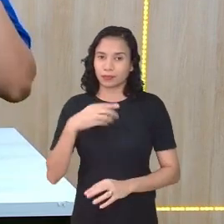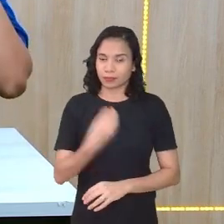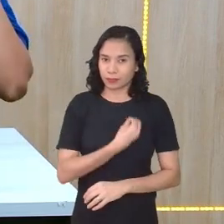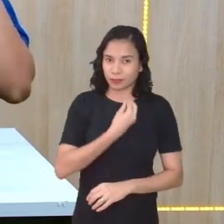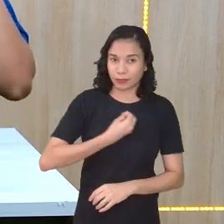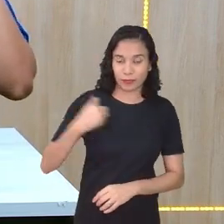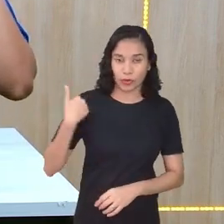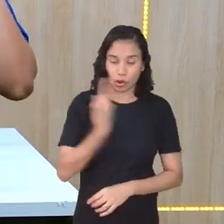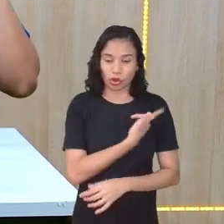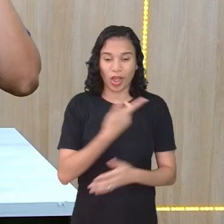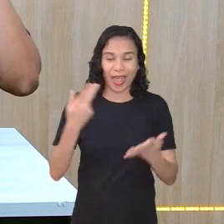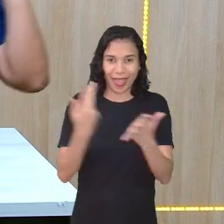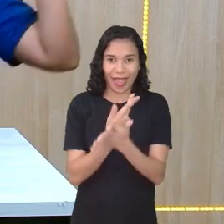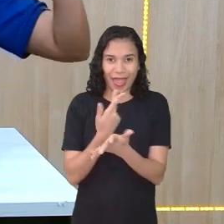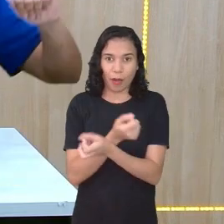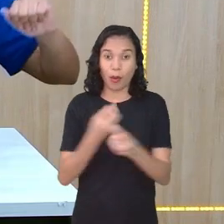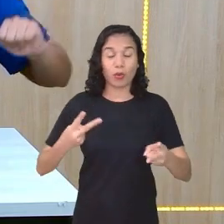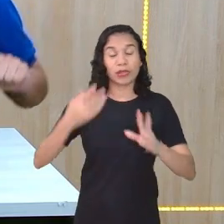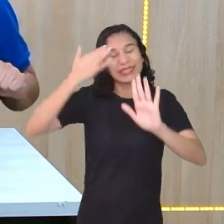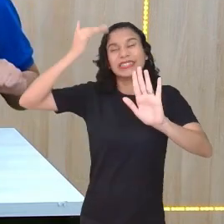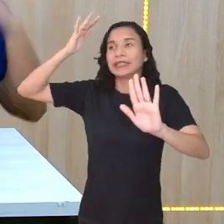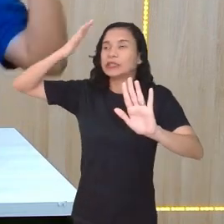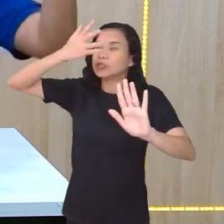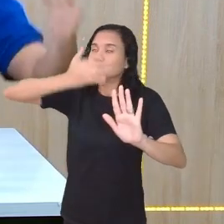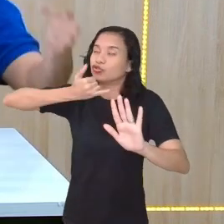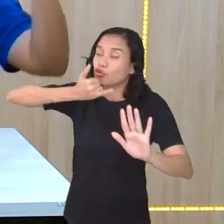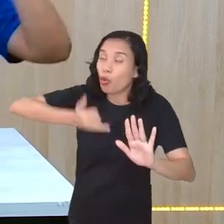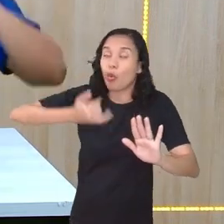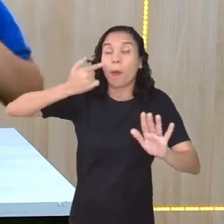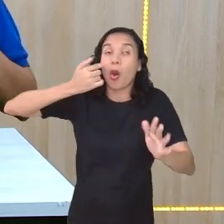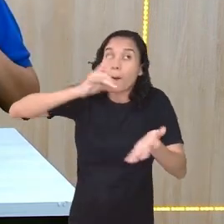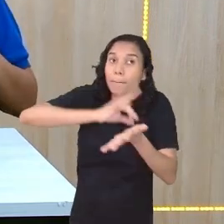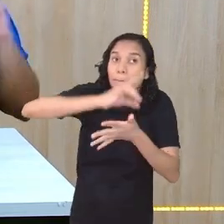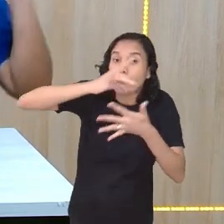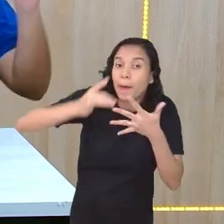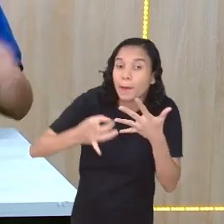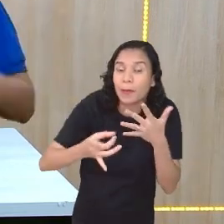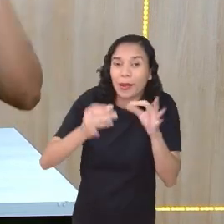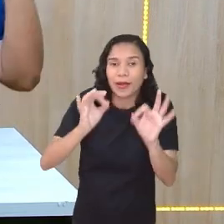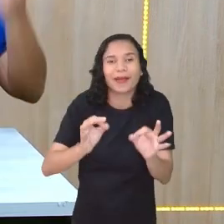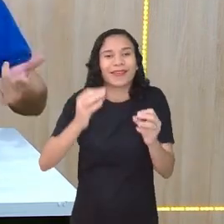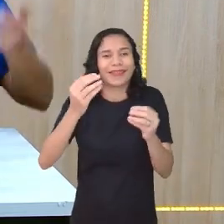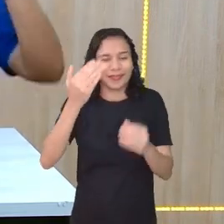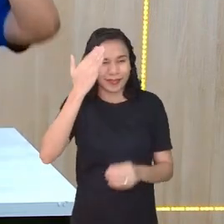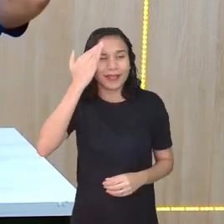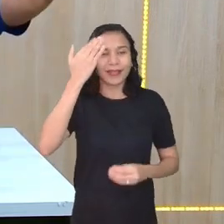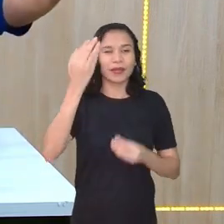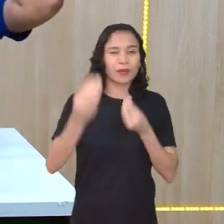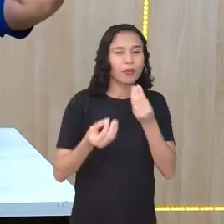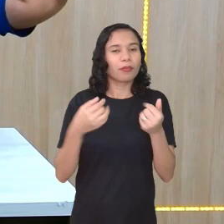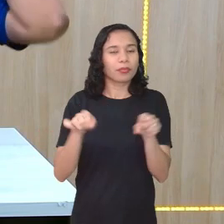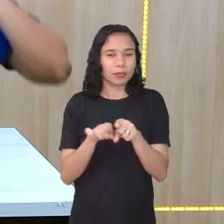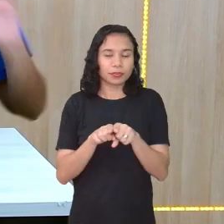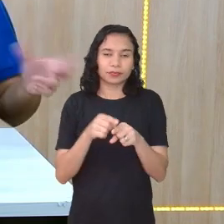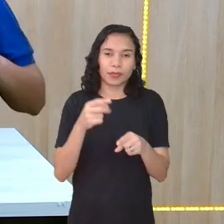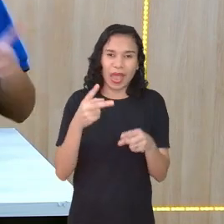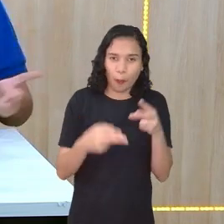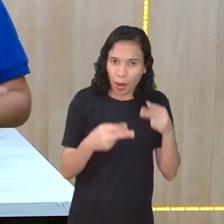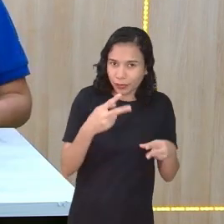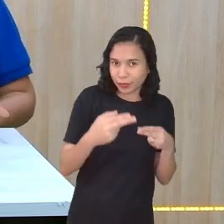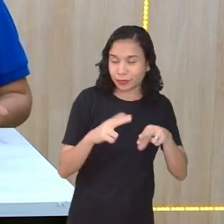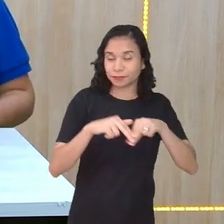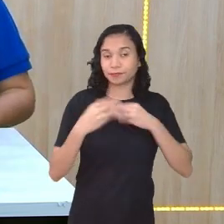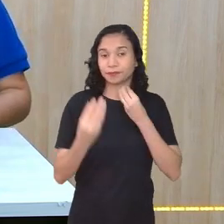Quando a gente erra alguma coisa, a fala, eita, desculpa, a verdade é essa. Então, é também um meio de edição, né? E essa